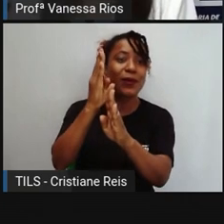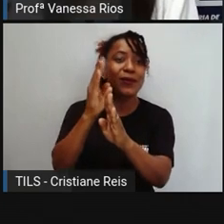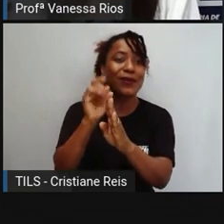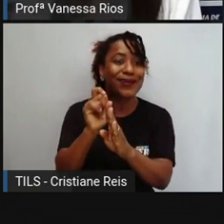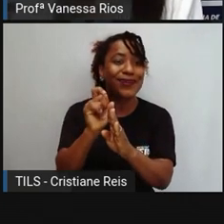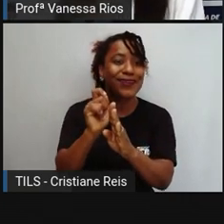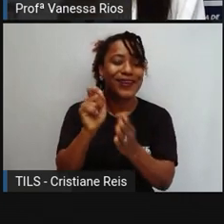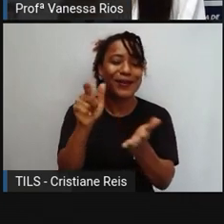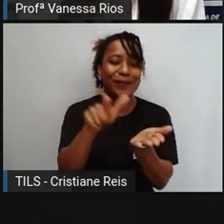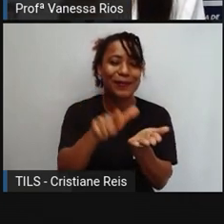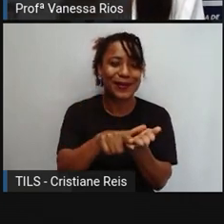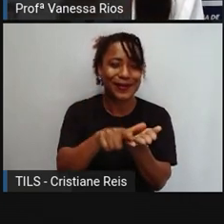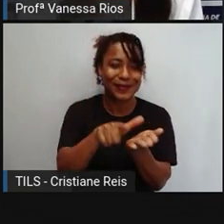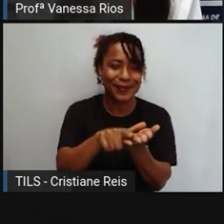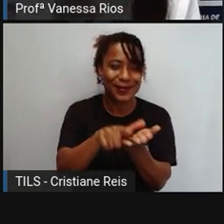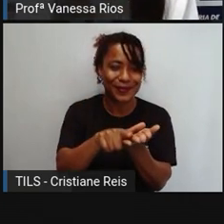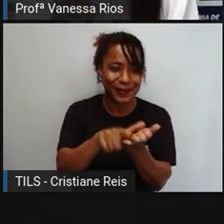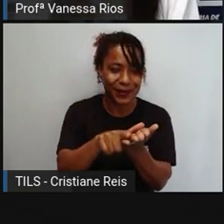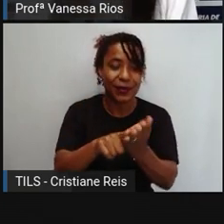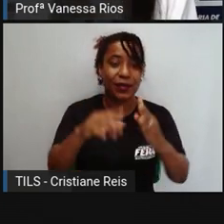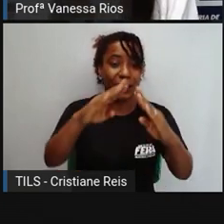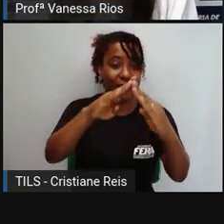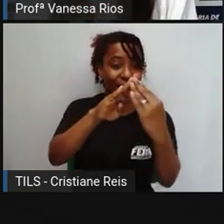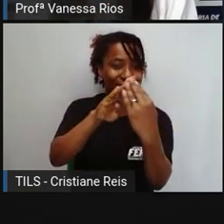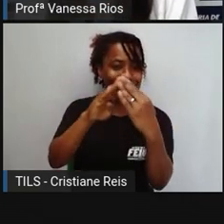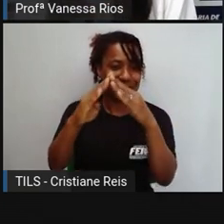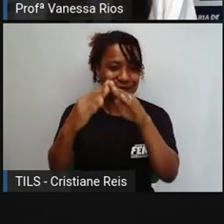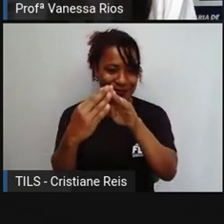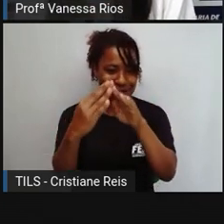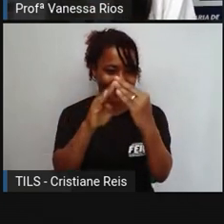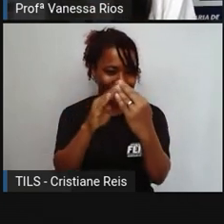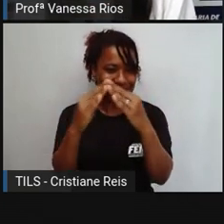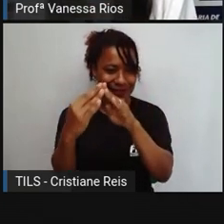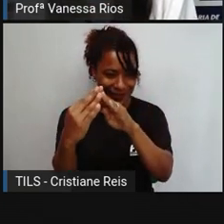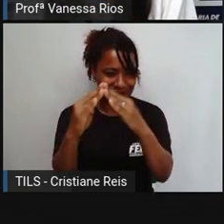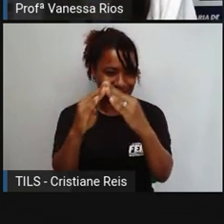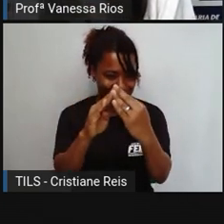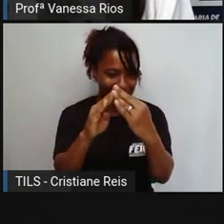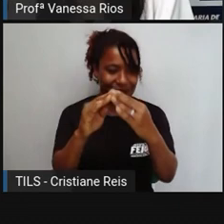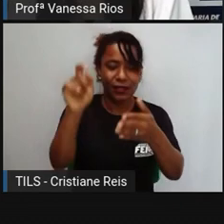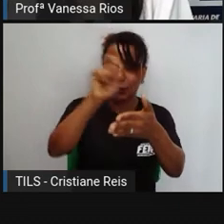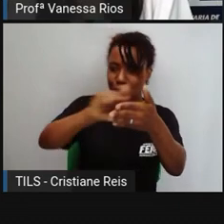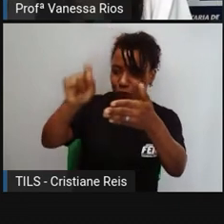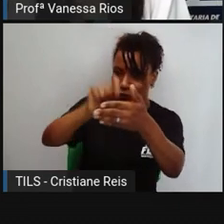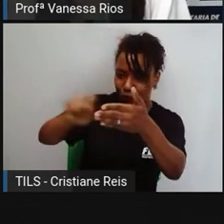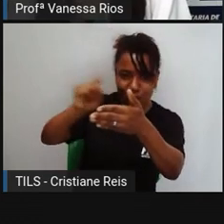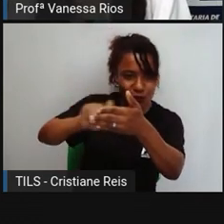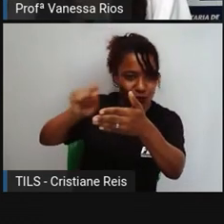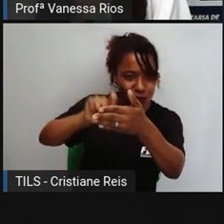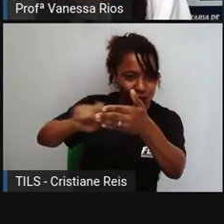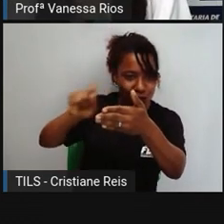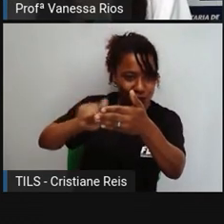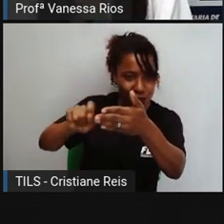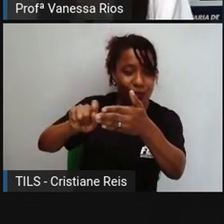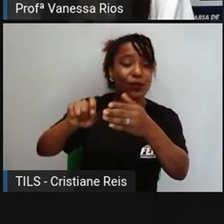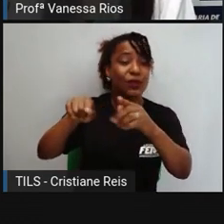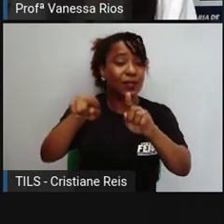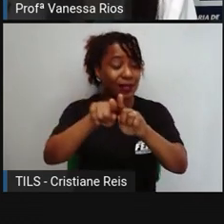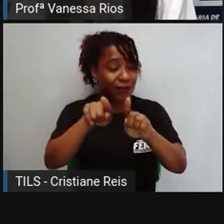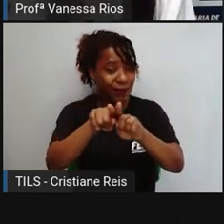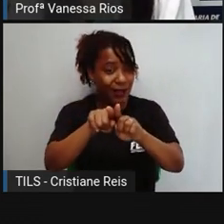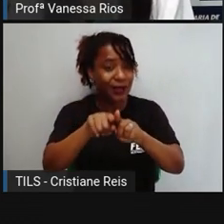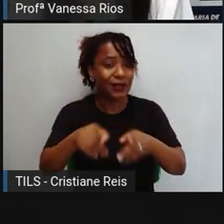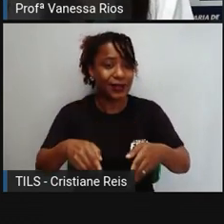aí, além das paredes das pirâmides, os egípcios passam aí a registrar os seus